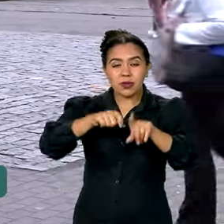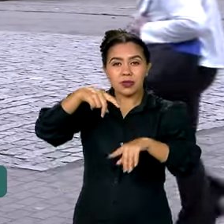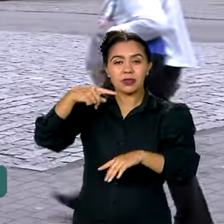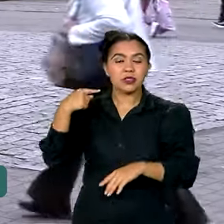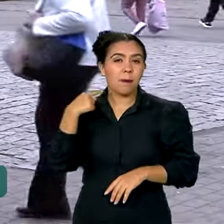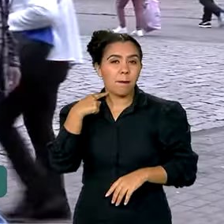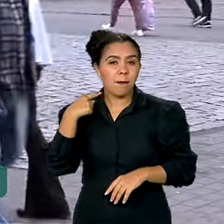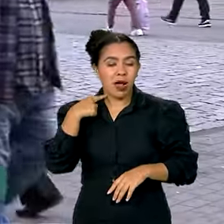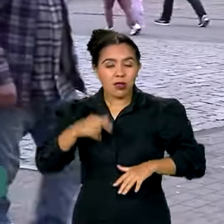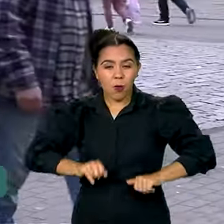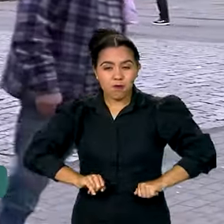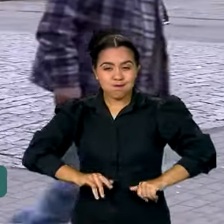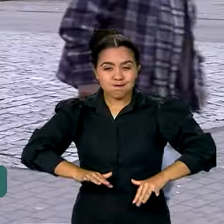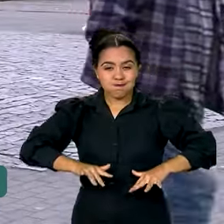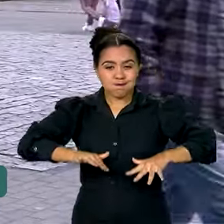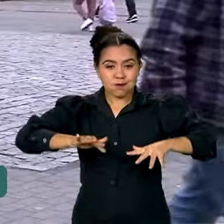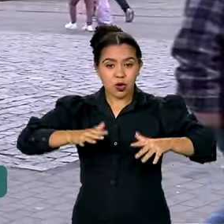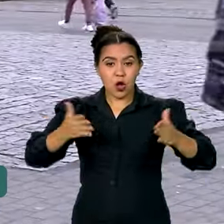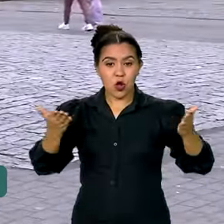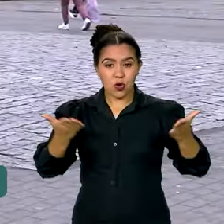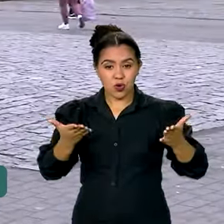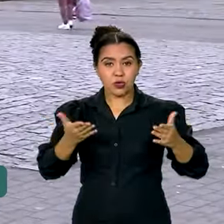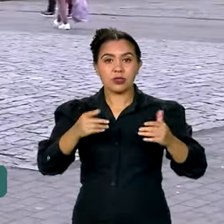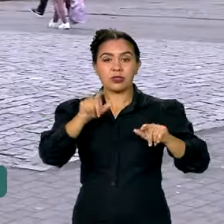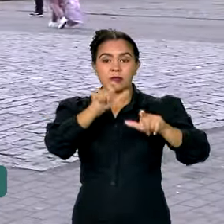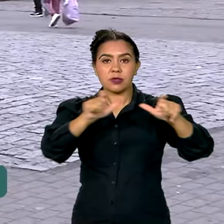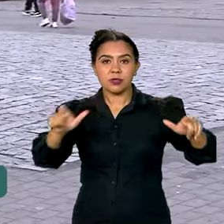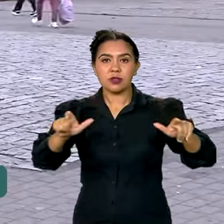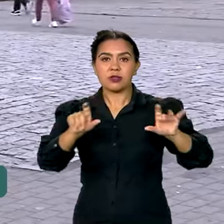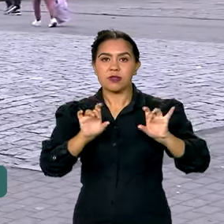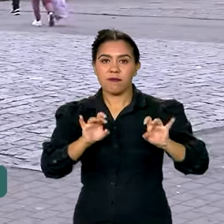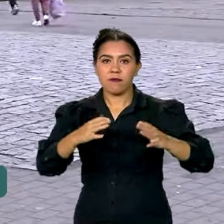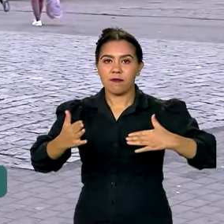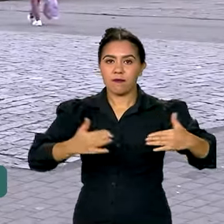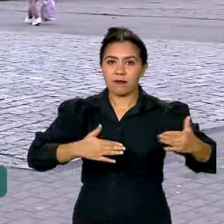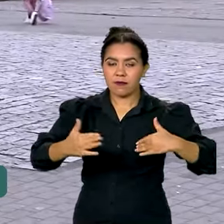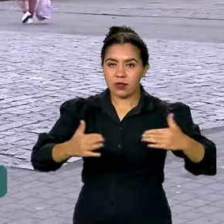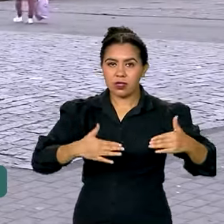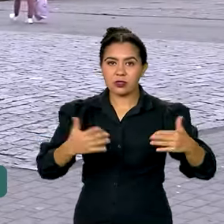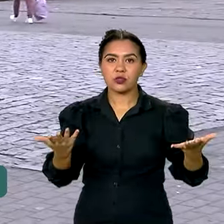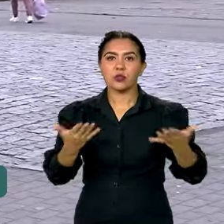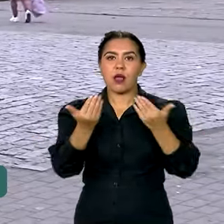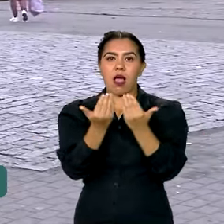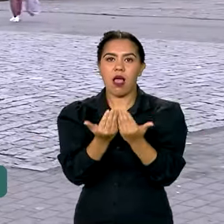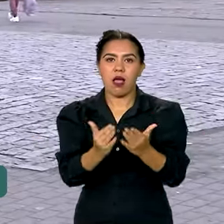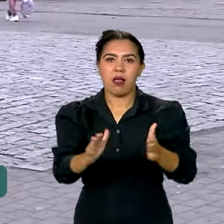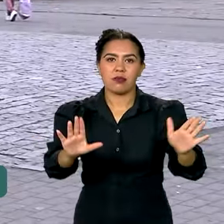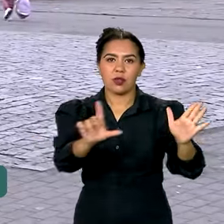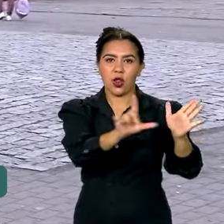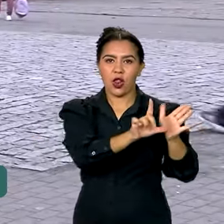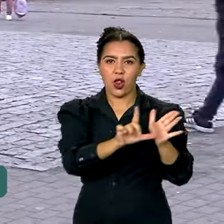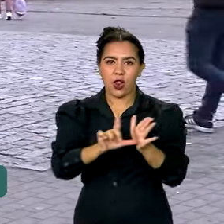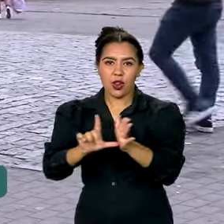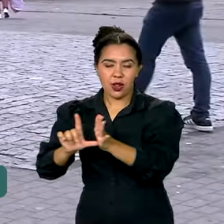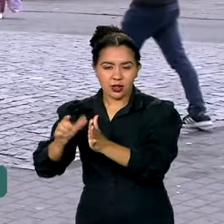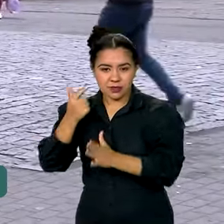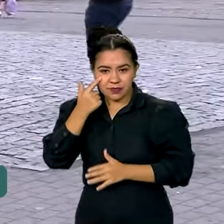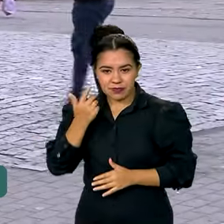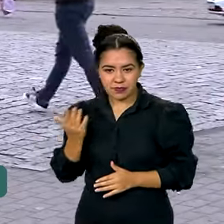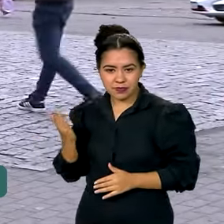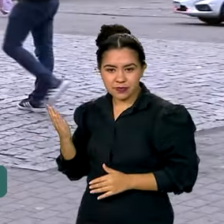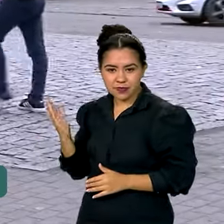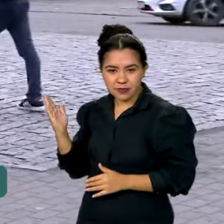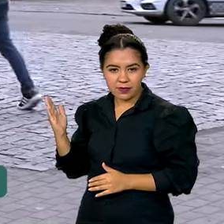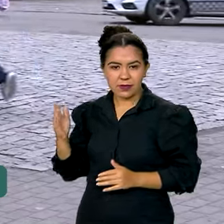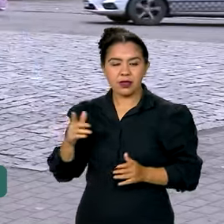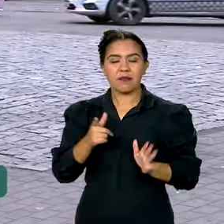E hoje os comerciantes voltam a abrir as portas das suas lojas aqui no mercado. Muitos comerciantes estão